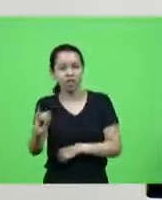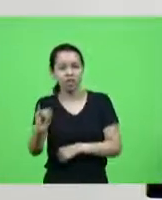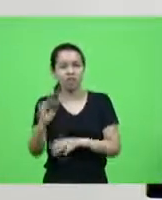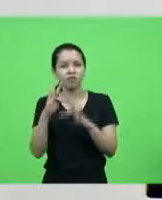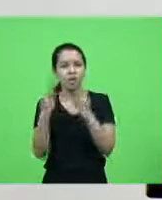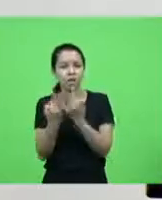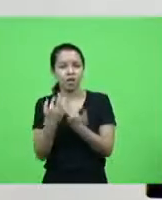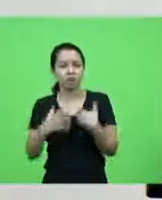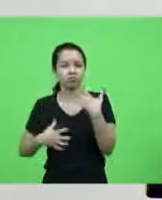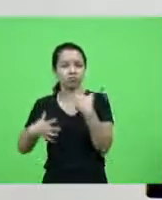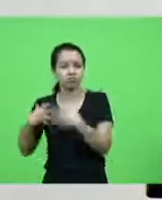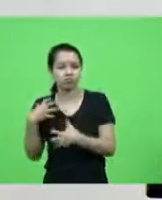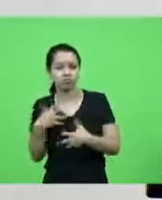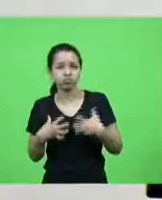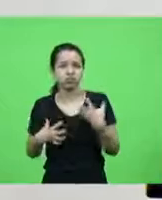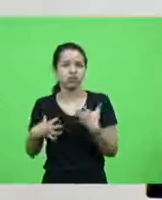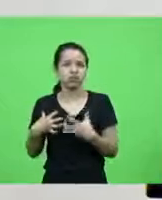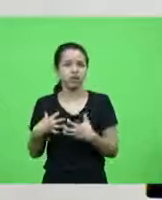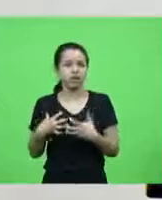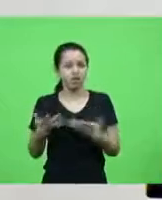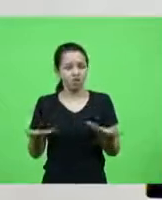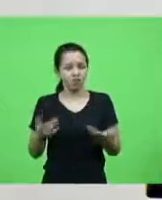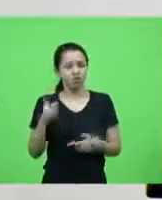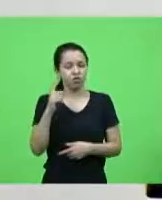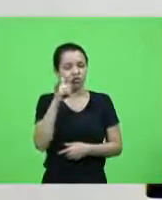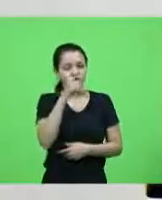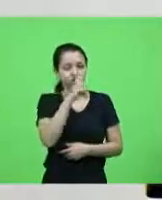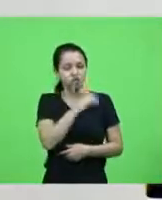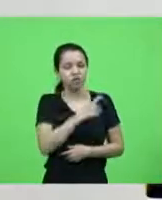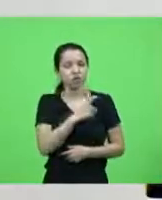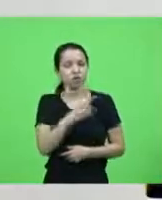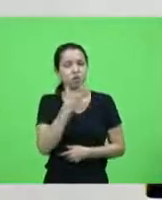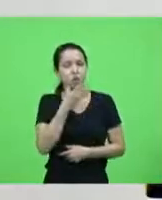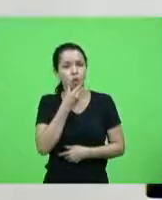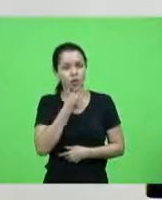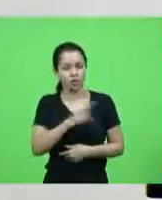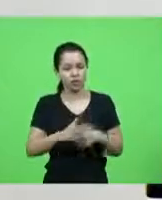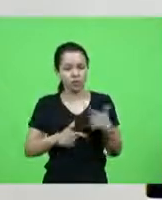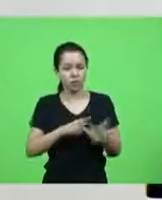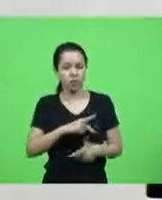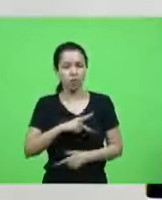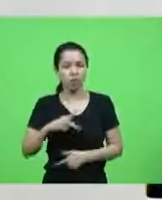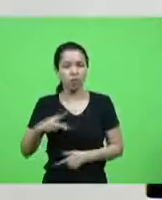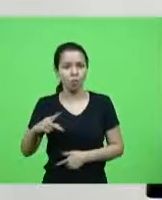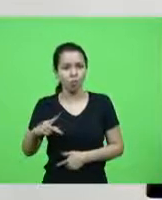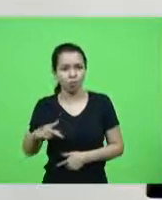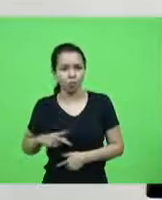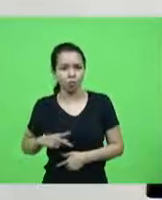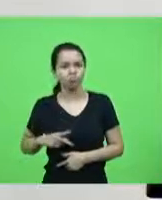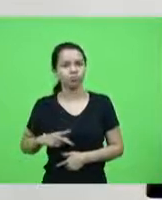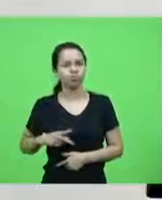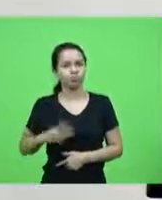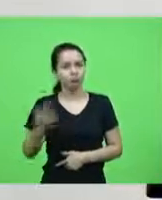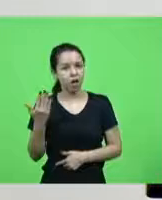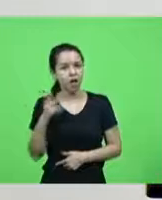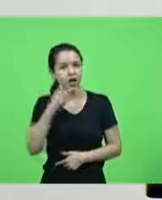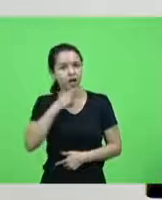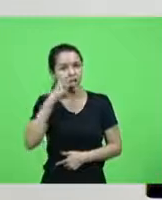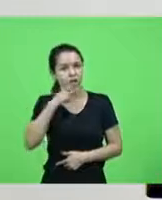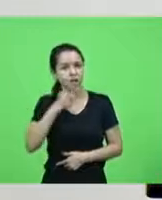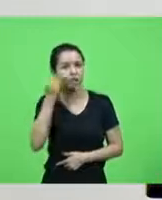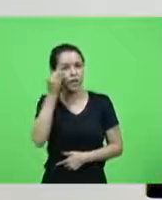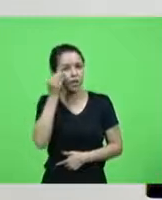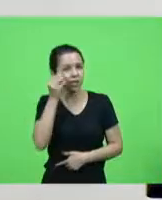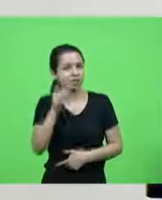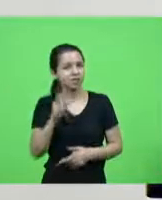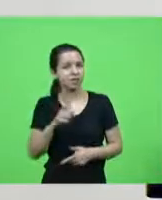público talvez eu me elegie ao meu primeiro mandato diferente do deputado Kennedy que tem uma experiência e hoje se a gente se posiciona